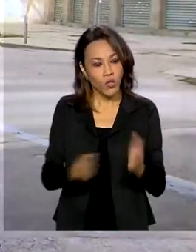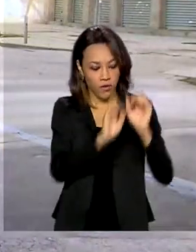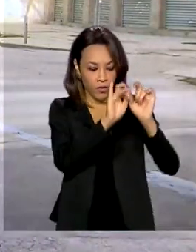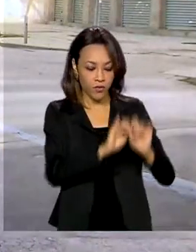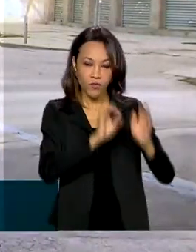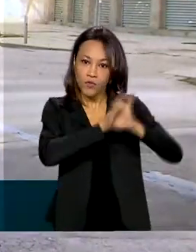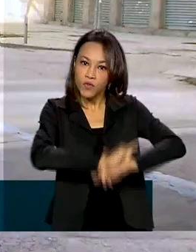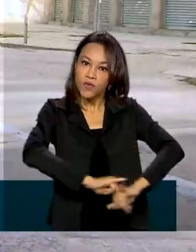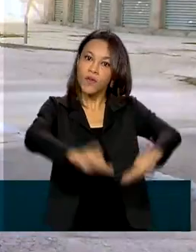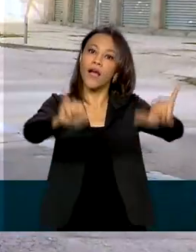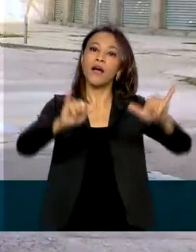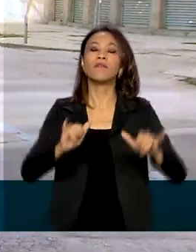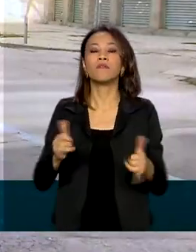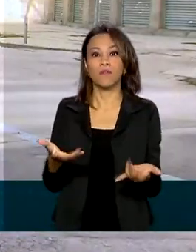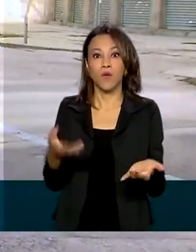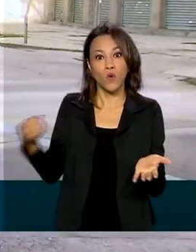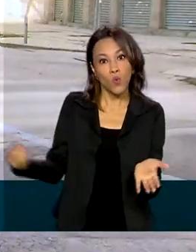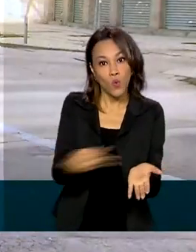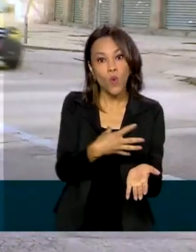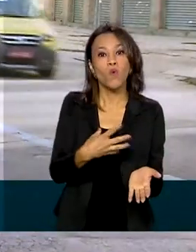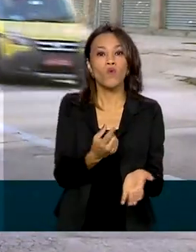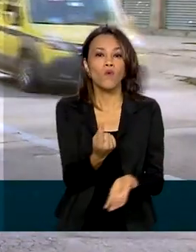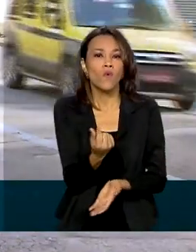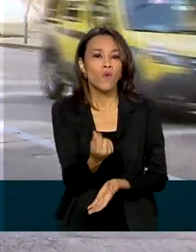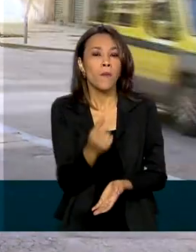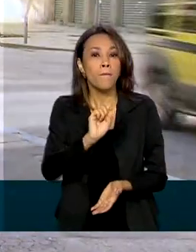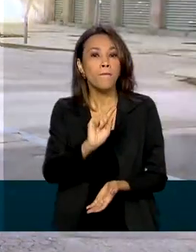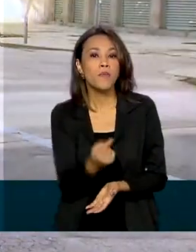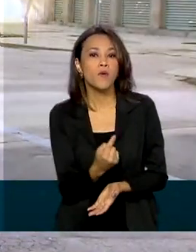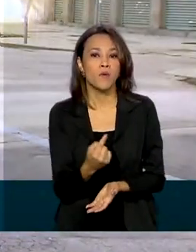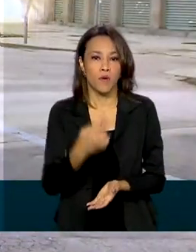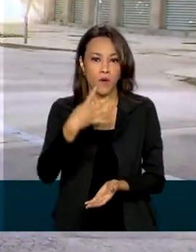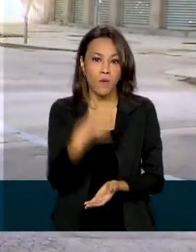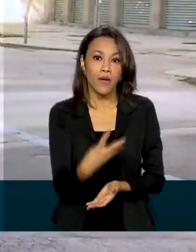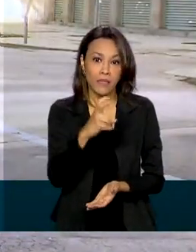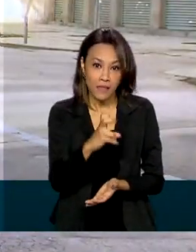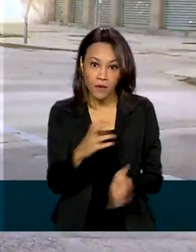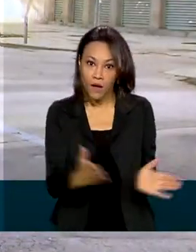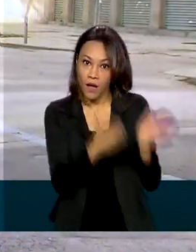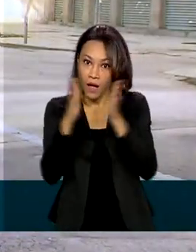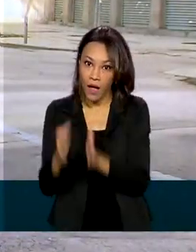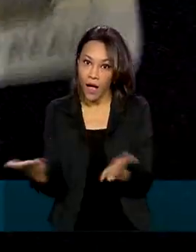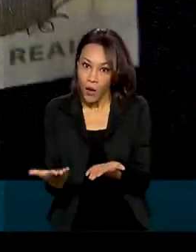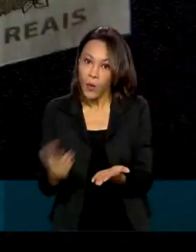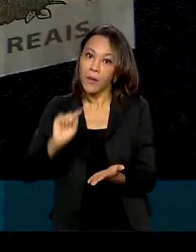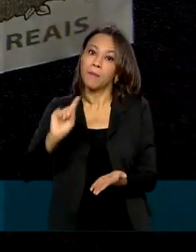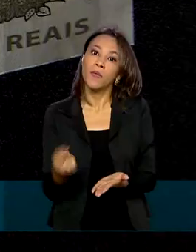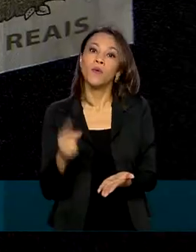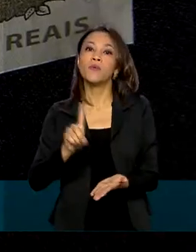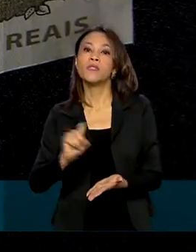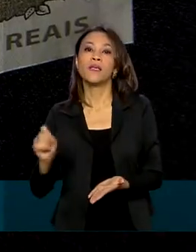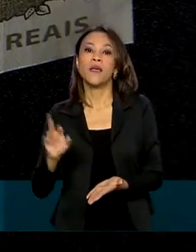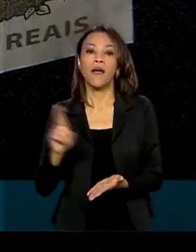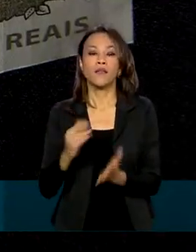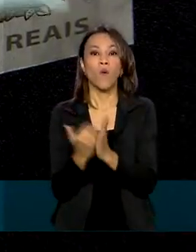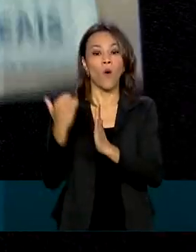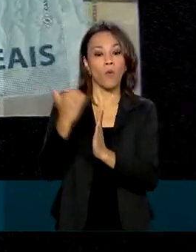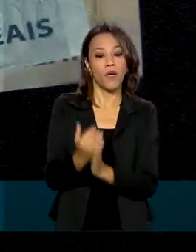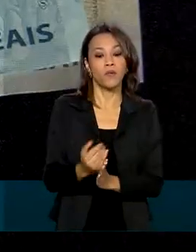Oficial. Com o novo valor, o salário mínimo passa de R$.045,00 para R$.100,00. O aumento é de 5